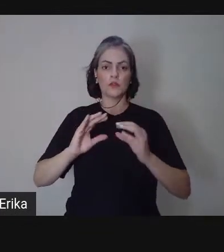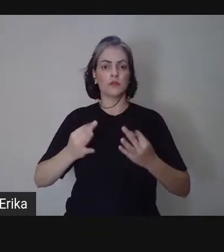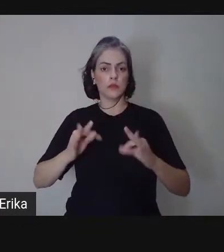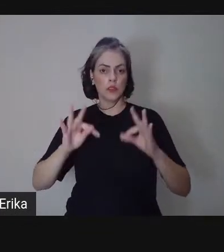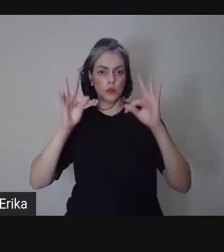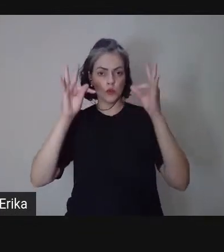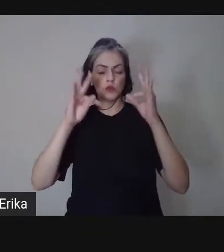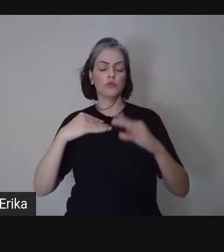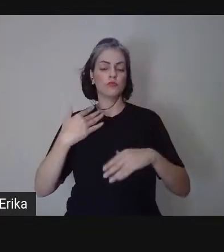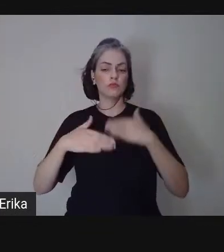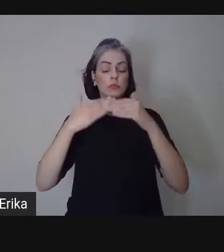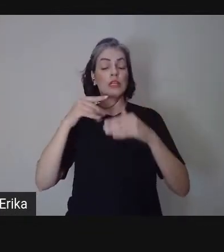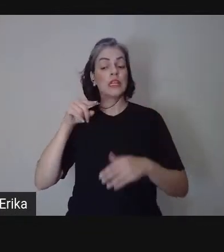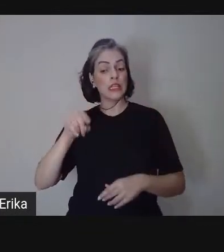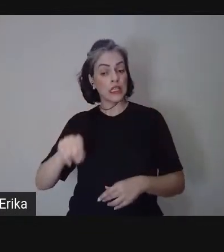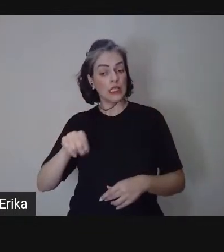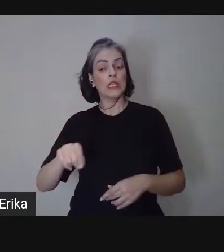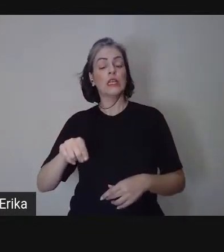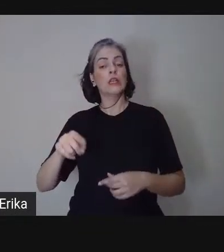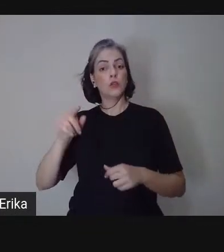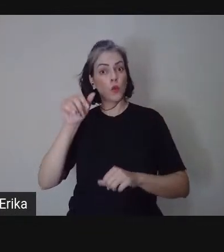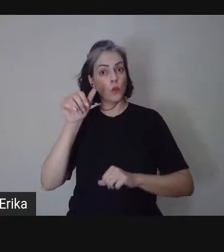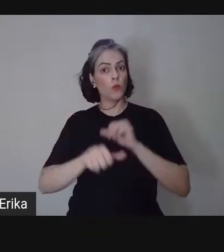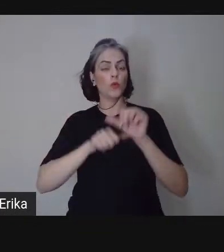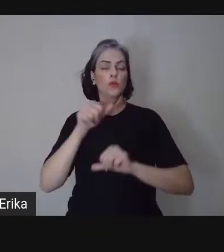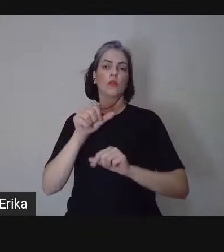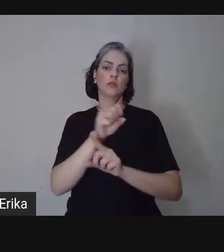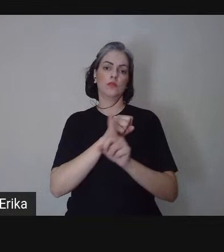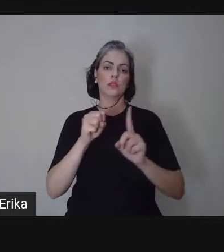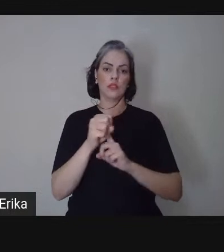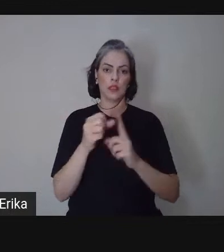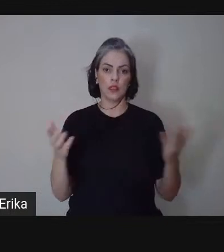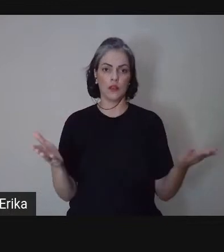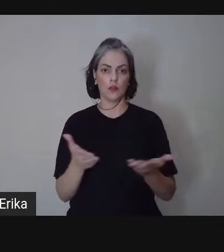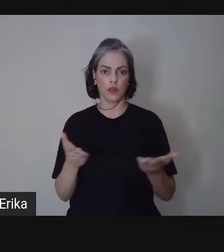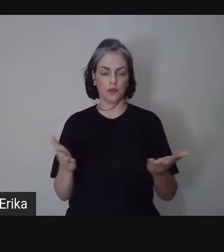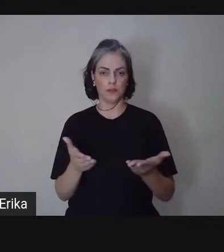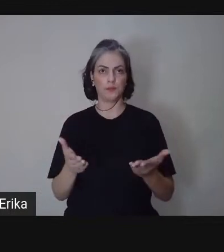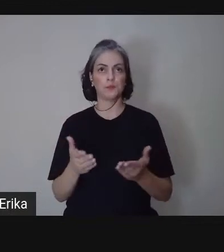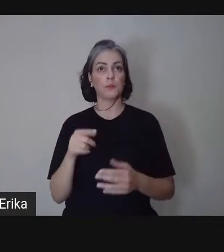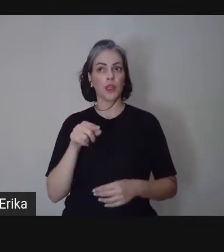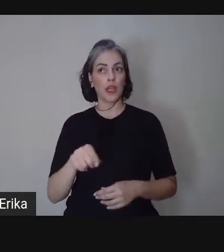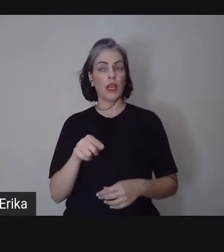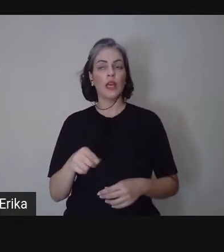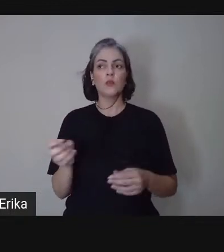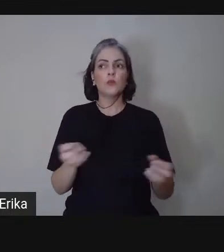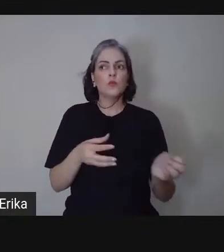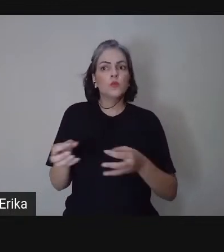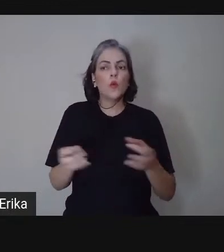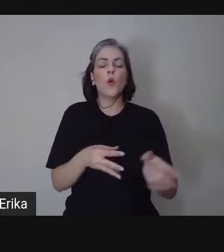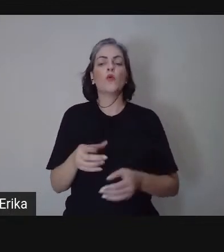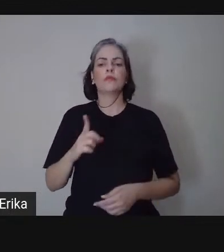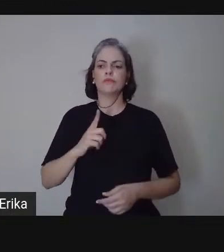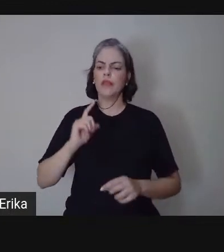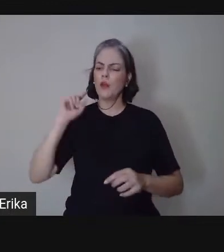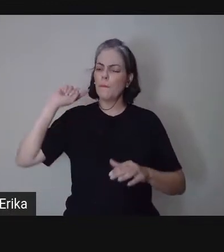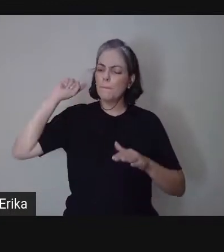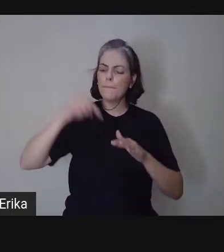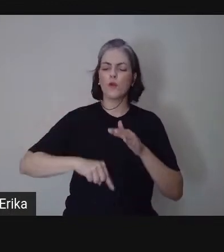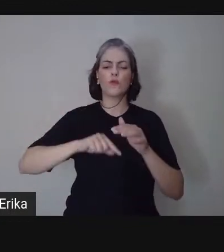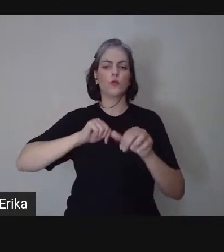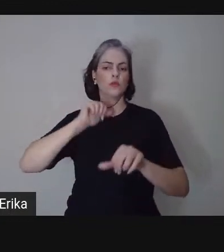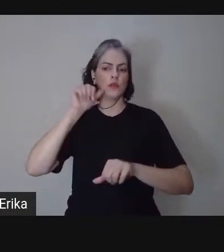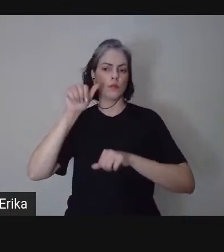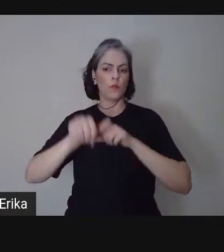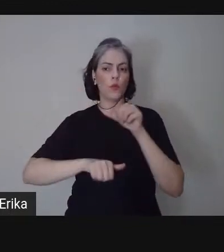e que estas têm transformado a sociedade contemporânea. Essas inovações produzem alterações profundas nas